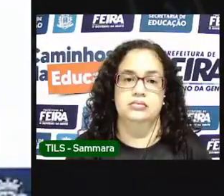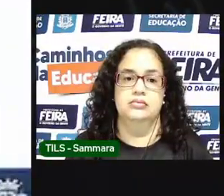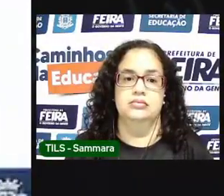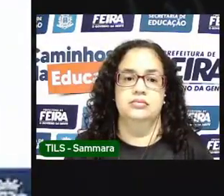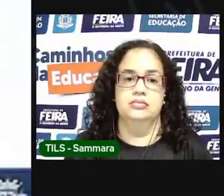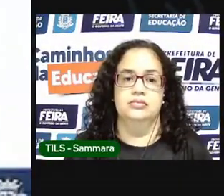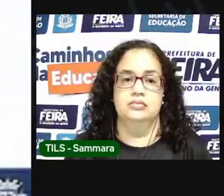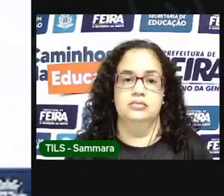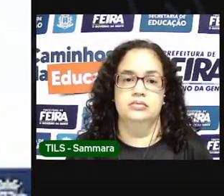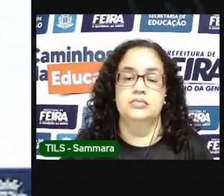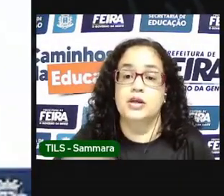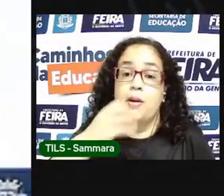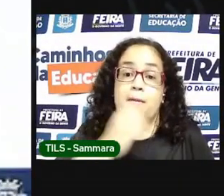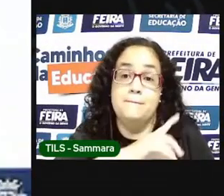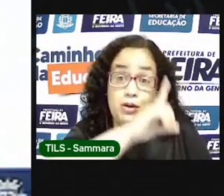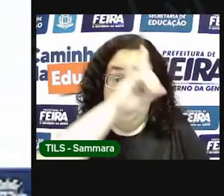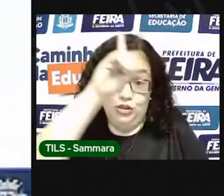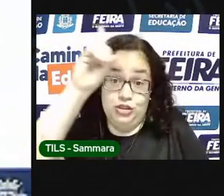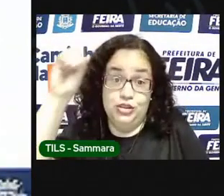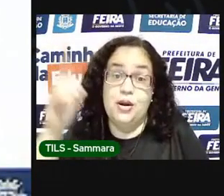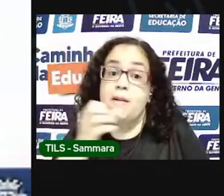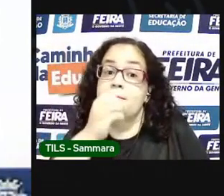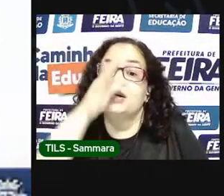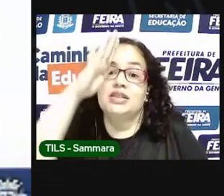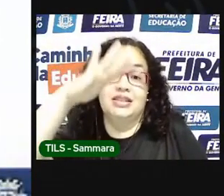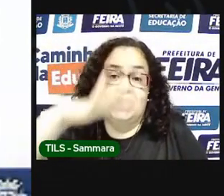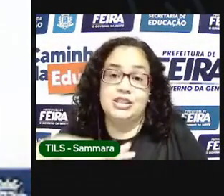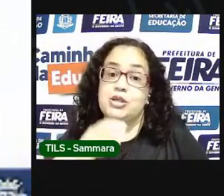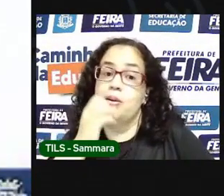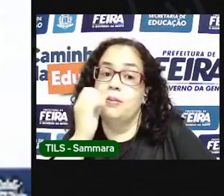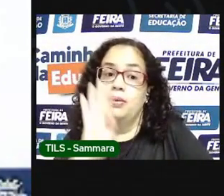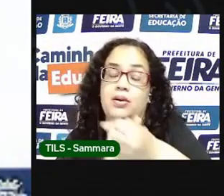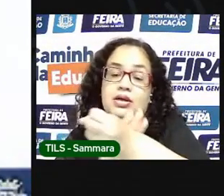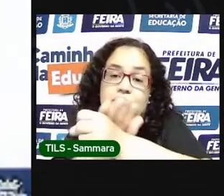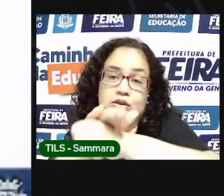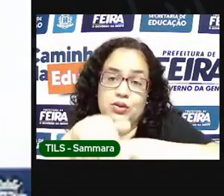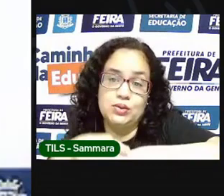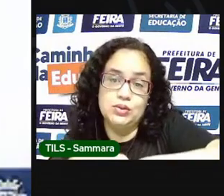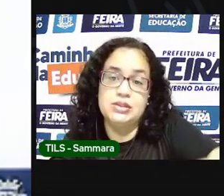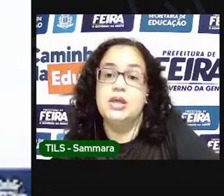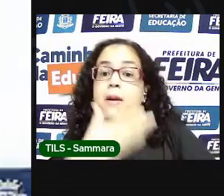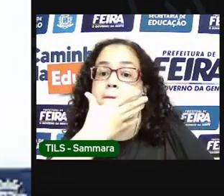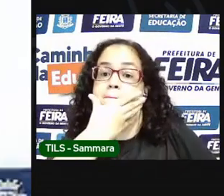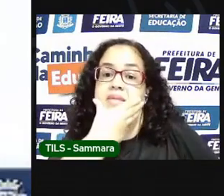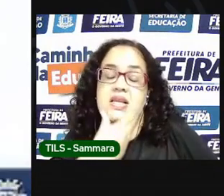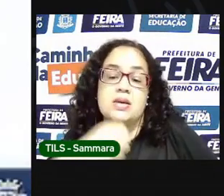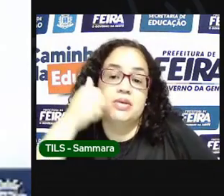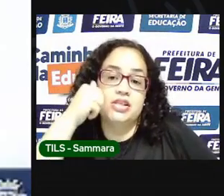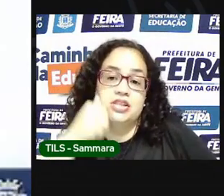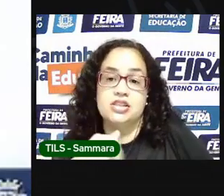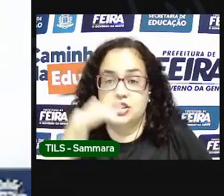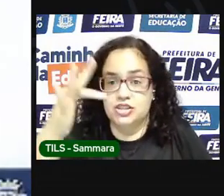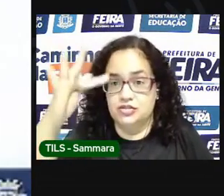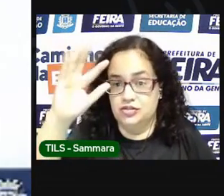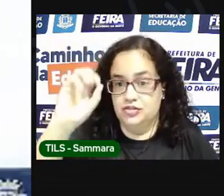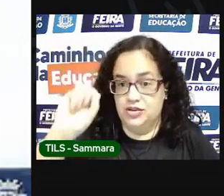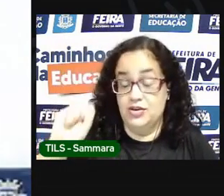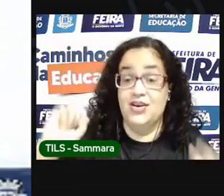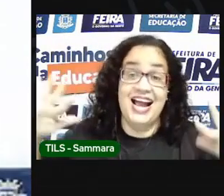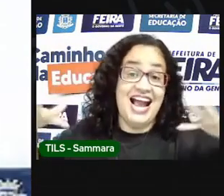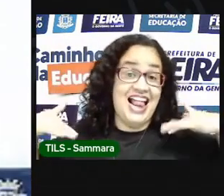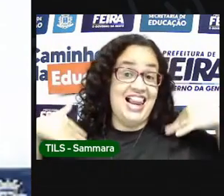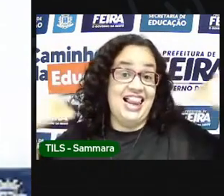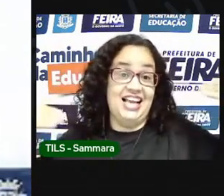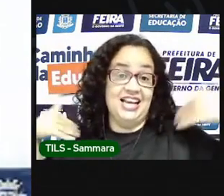Bom dia, boa tarde, boa noite, meninos e meninas de Tereza Santana. com enorme alegria que nós recebemos